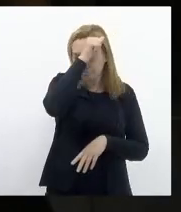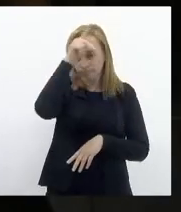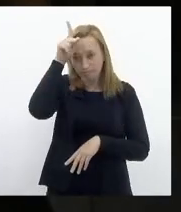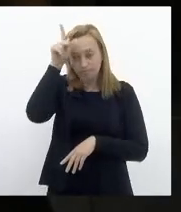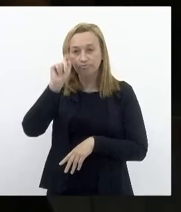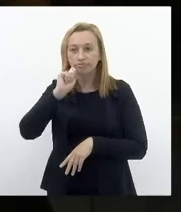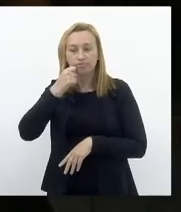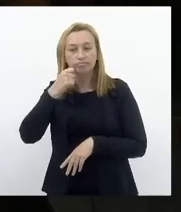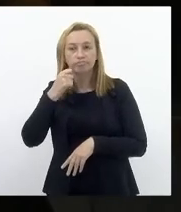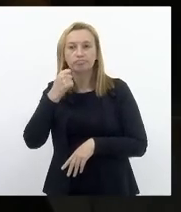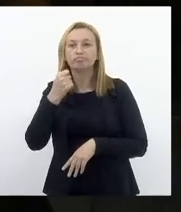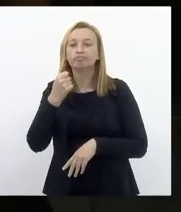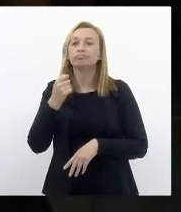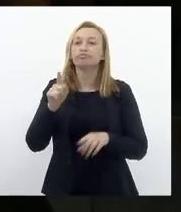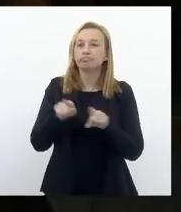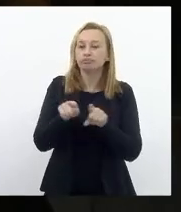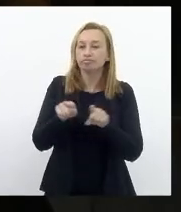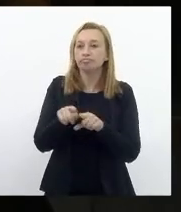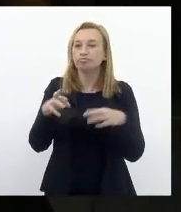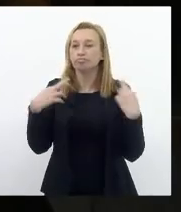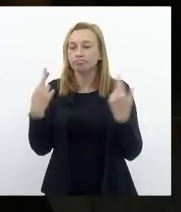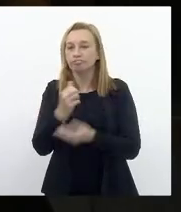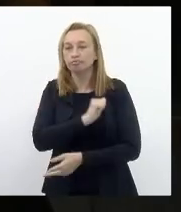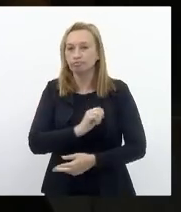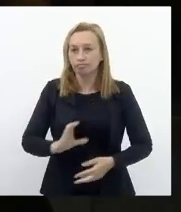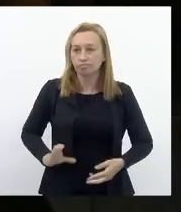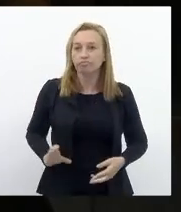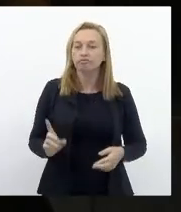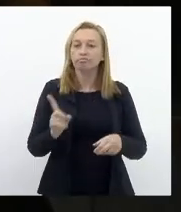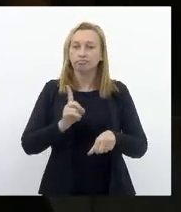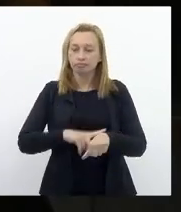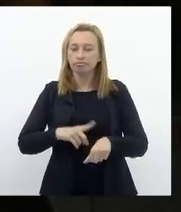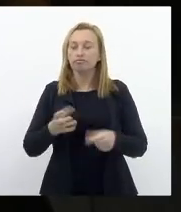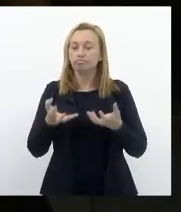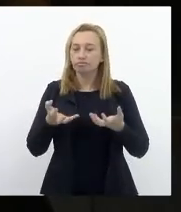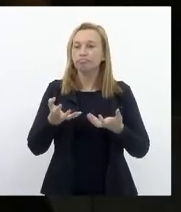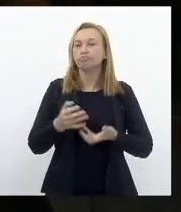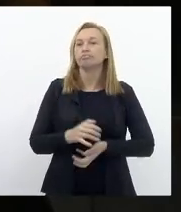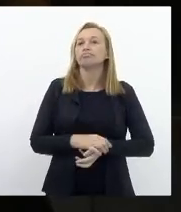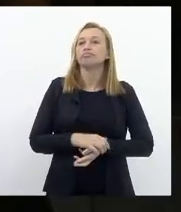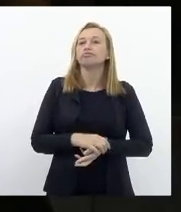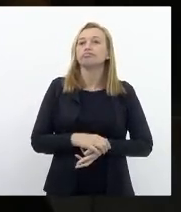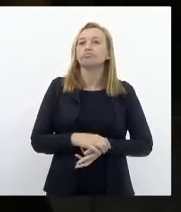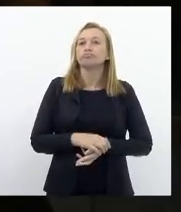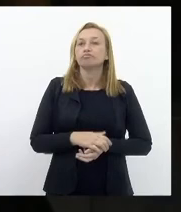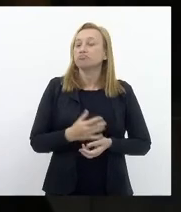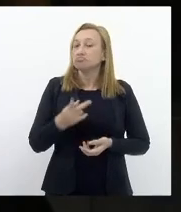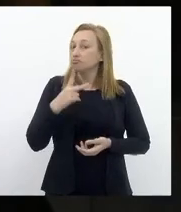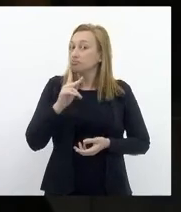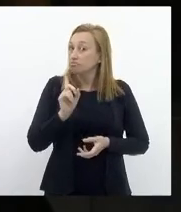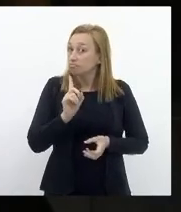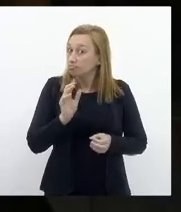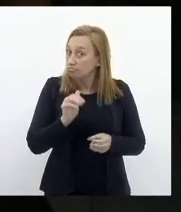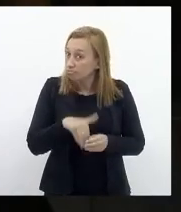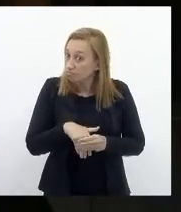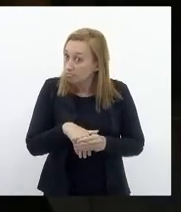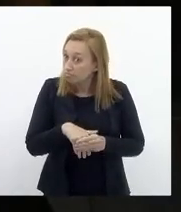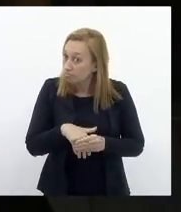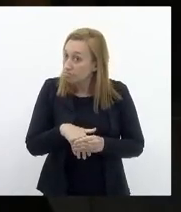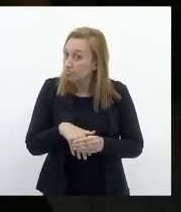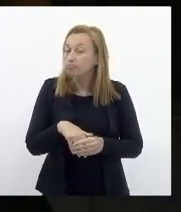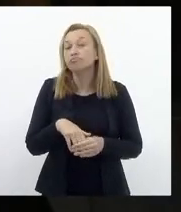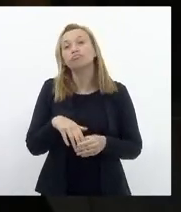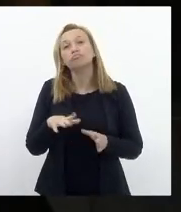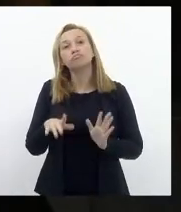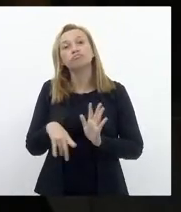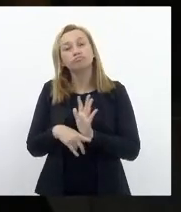Quanto essa reunião Com o deputado André Celiano Isso disso Isso dito ainda No meu tempo Eu quero Já que eu não declarei voto Para facilitar